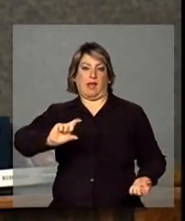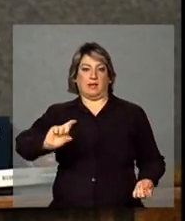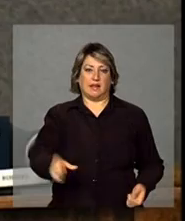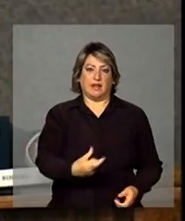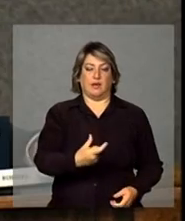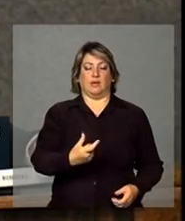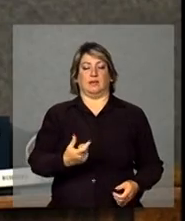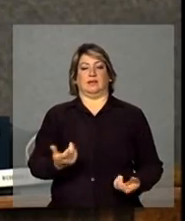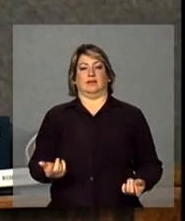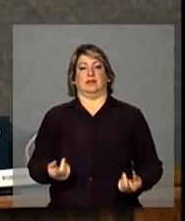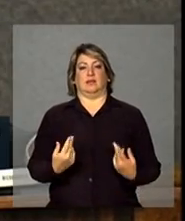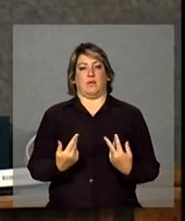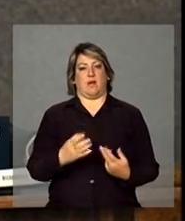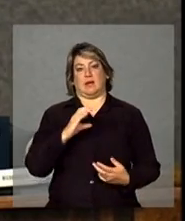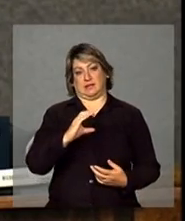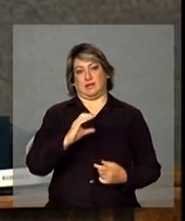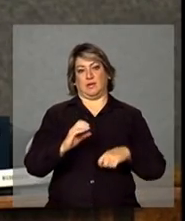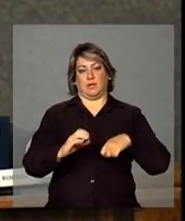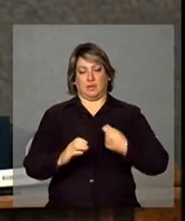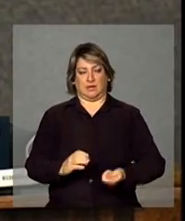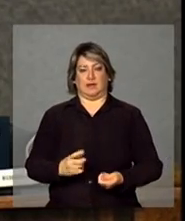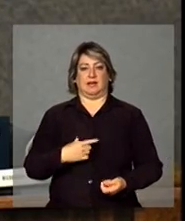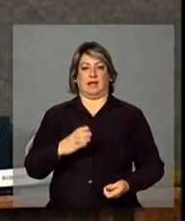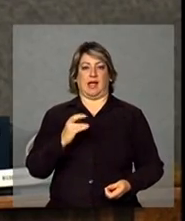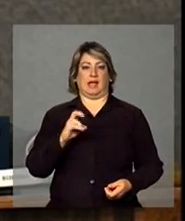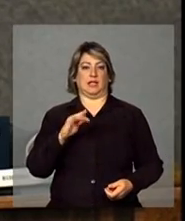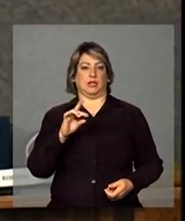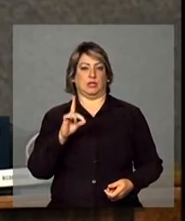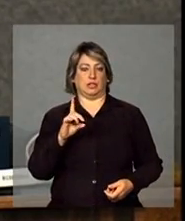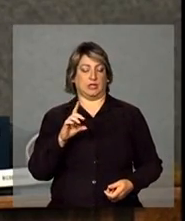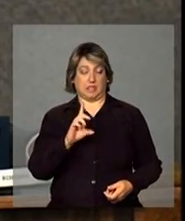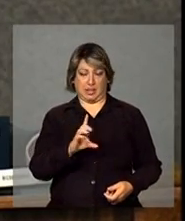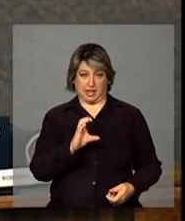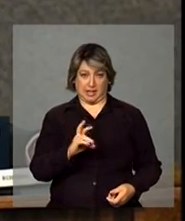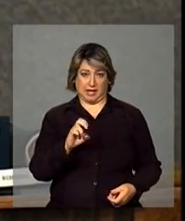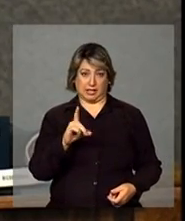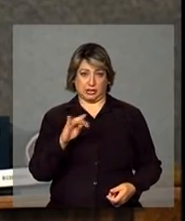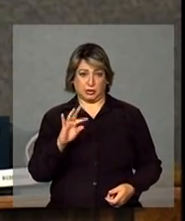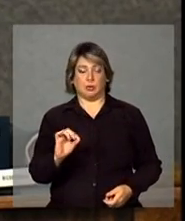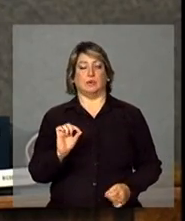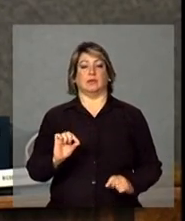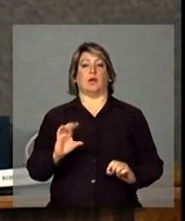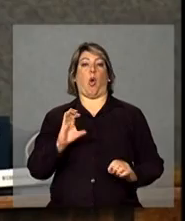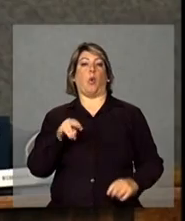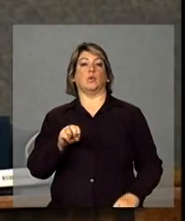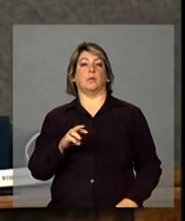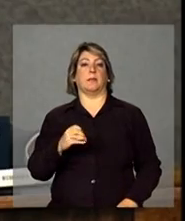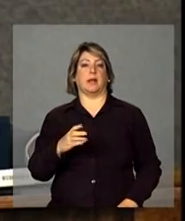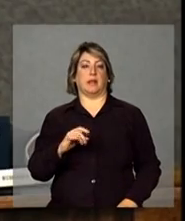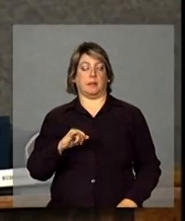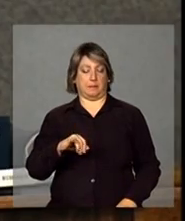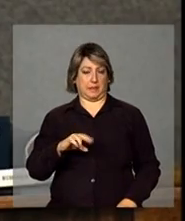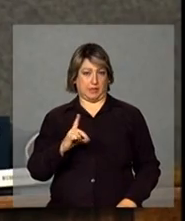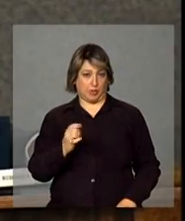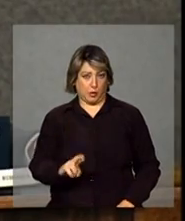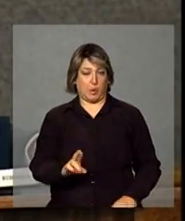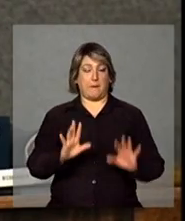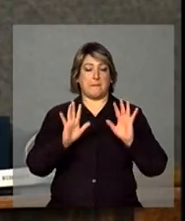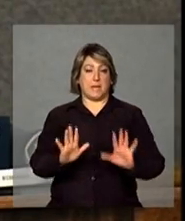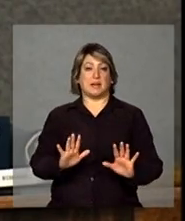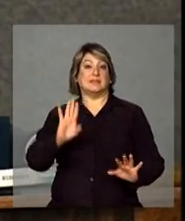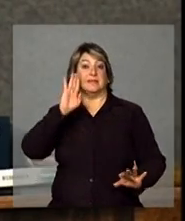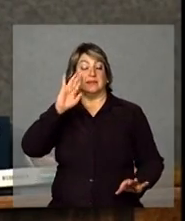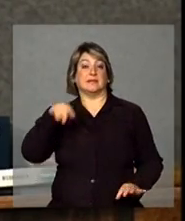crédito, crédito ao consumidor, etc., mas, na verdade, o grande símbolo da nova classe média é a